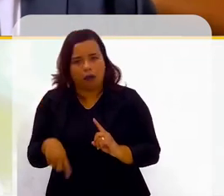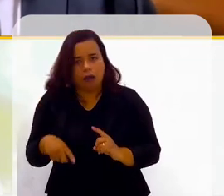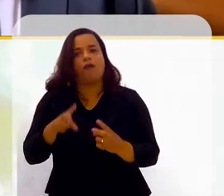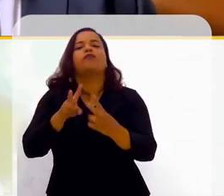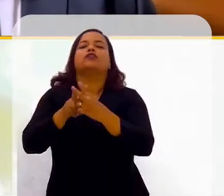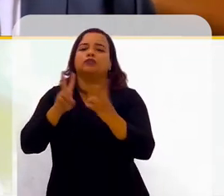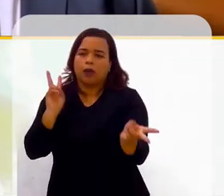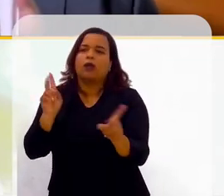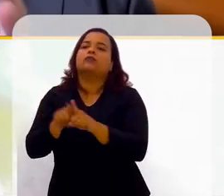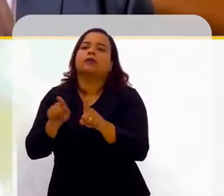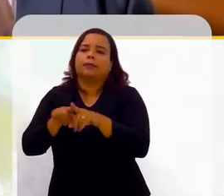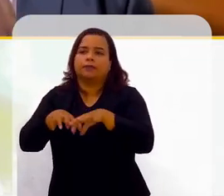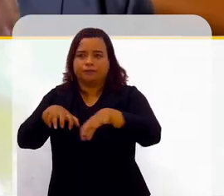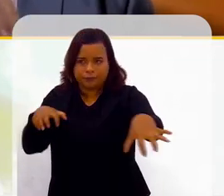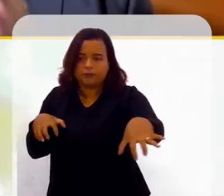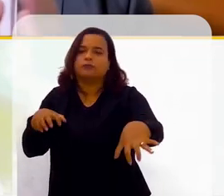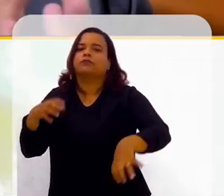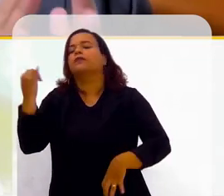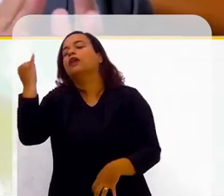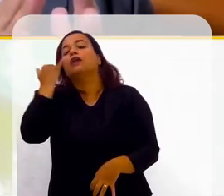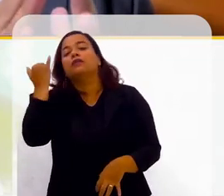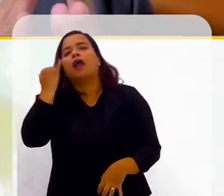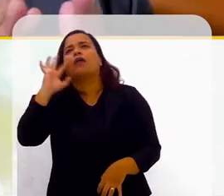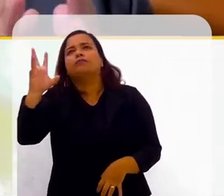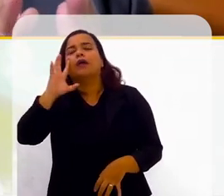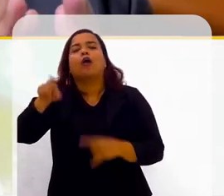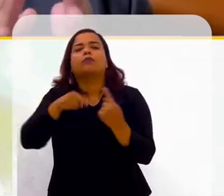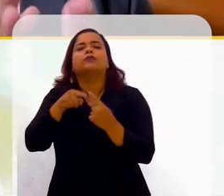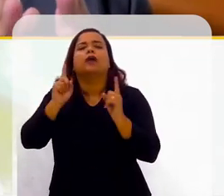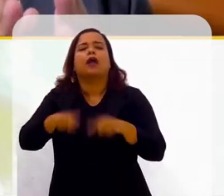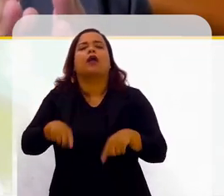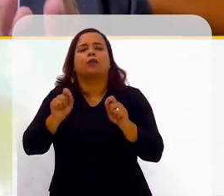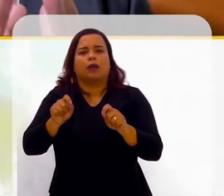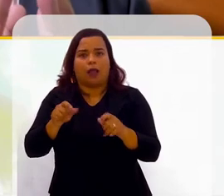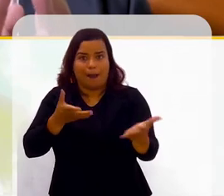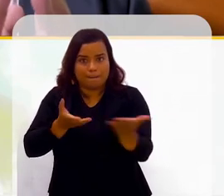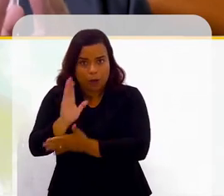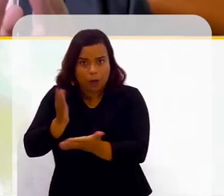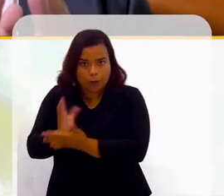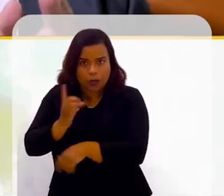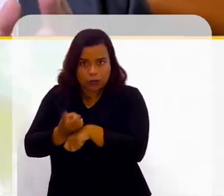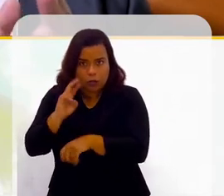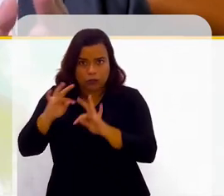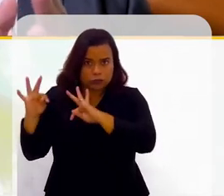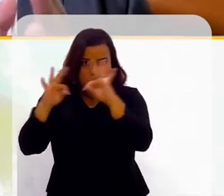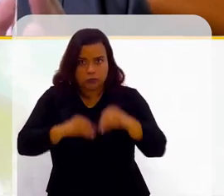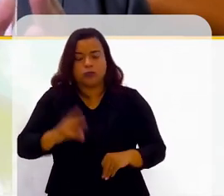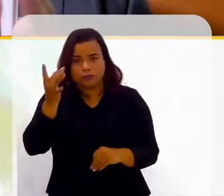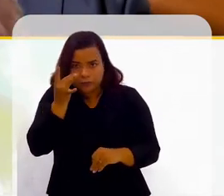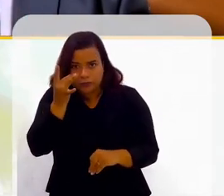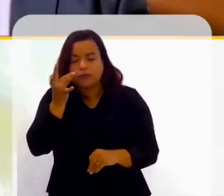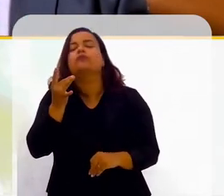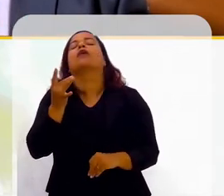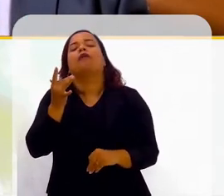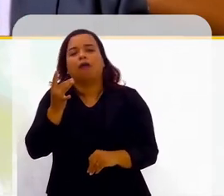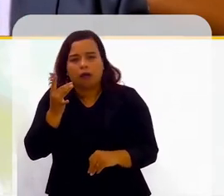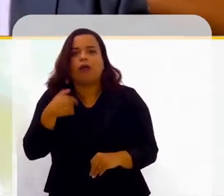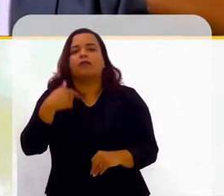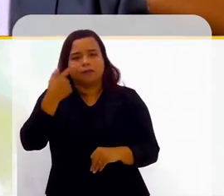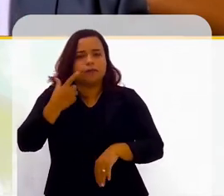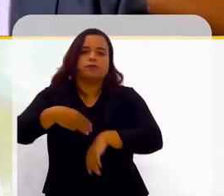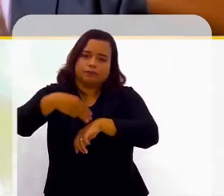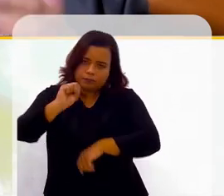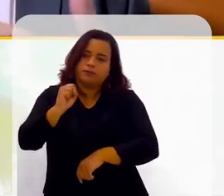integralmente de internet. Aí, a nossa ideia é, assim que forem aprovados os doutorados presenciais, a gente vai ter